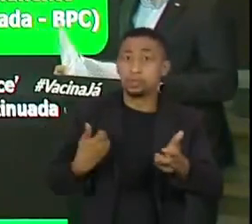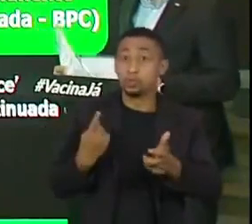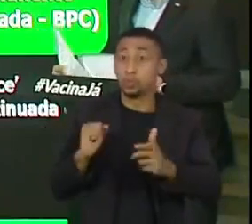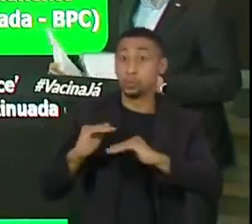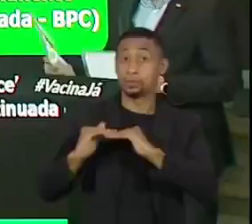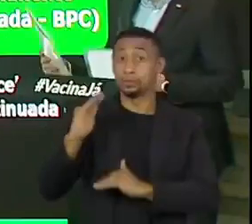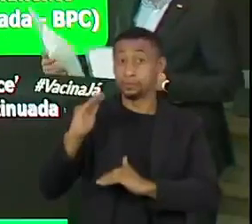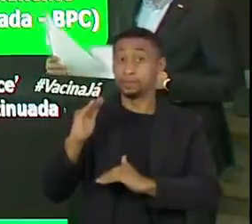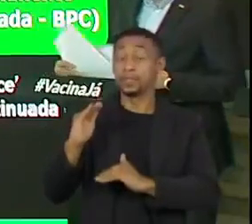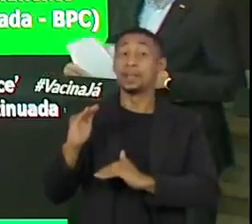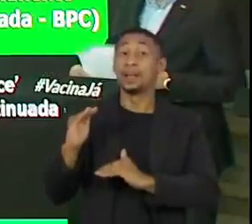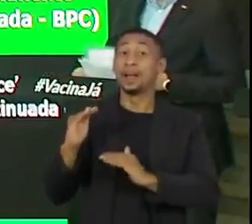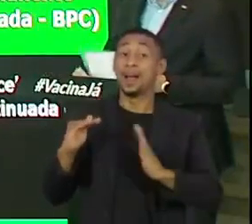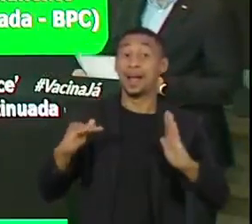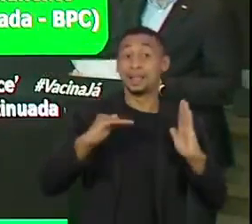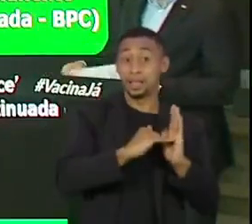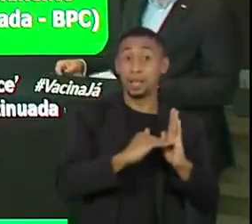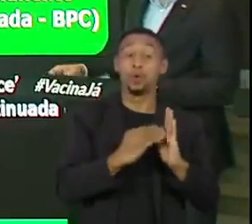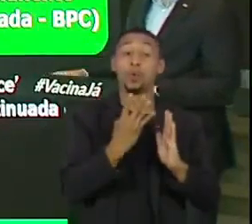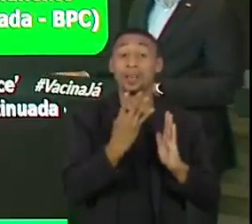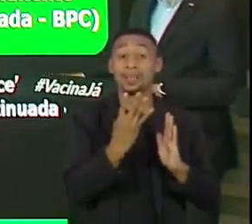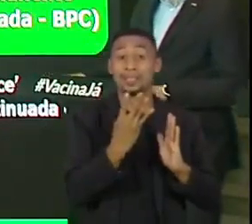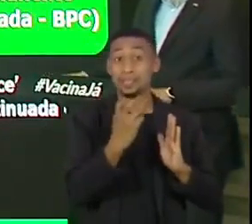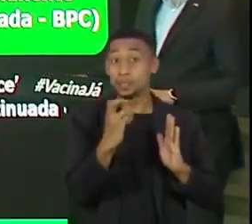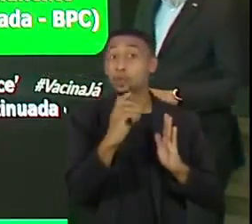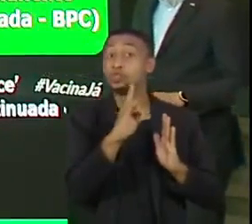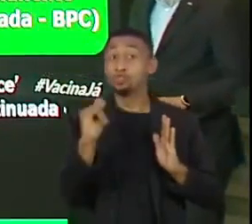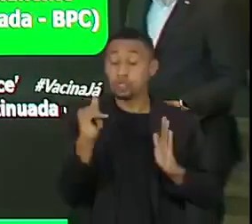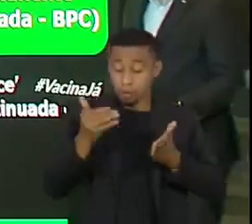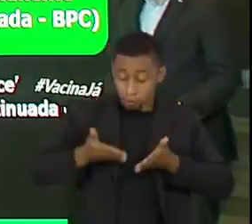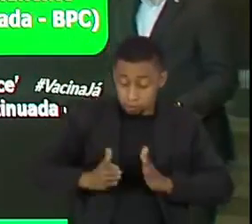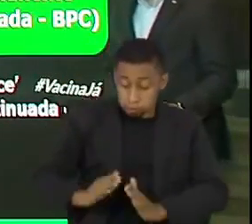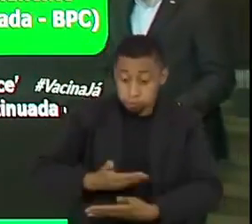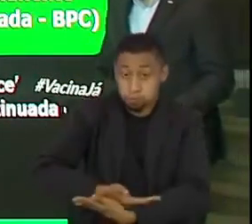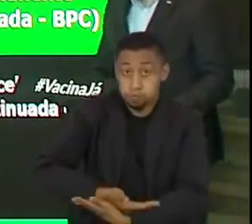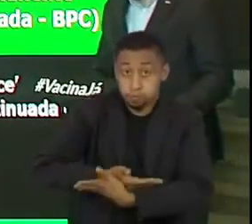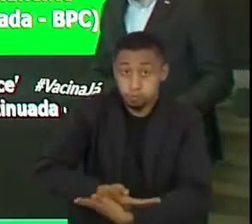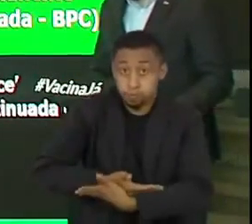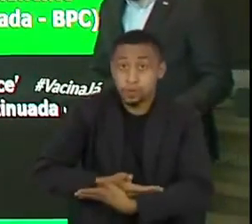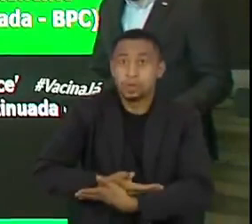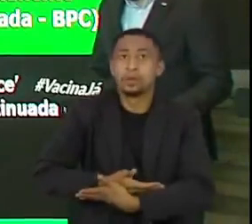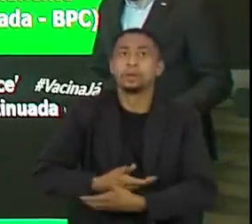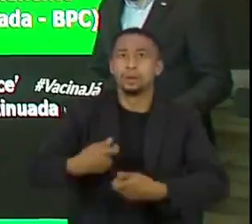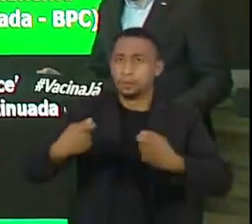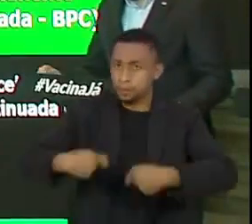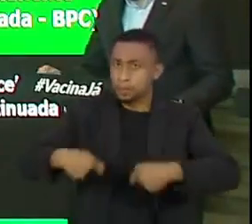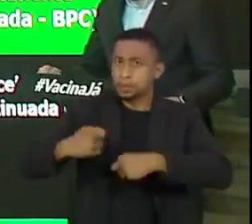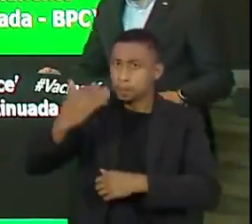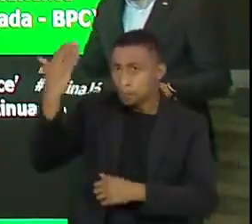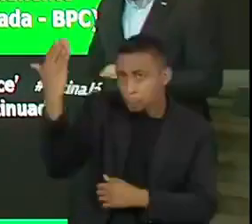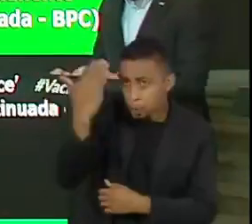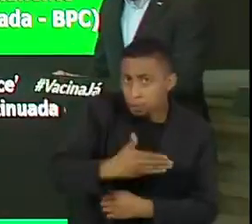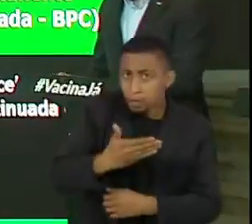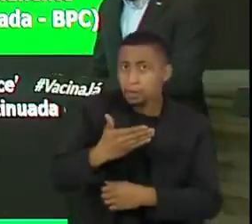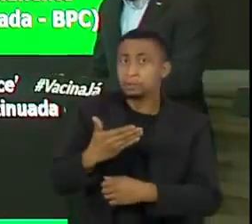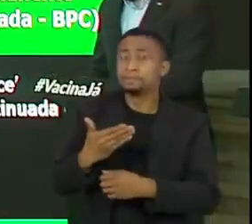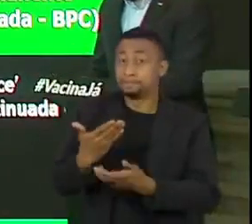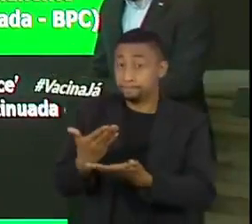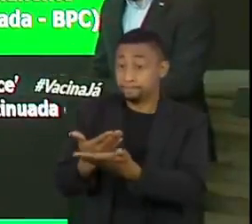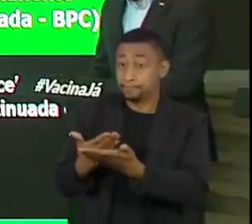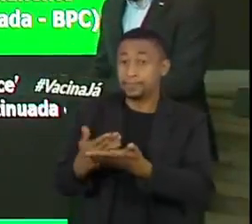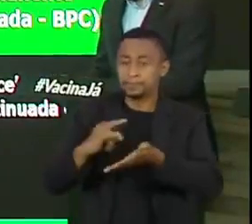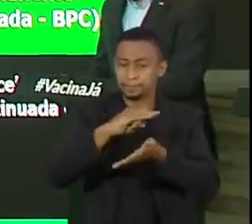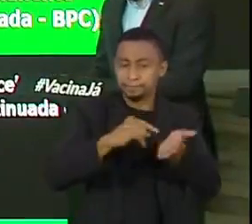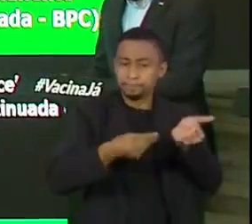de idade e até 45 dias após o parto. Ela precisa comprovar o seu estado gestacional através